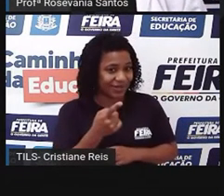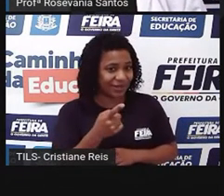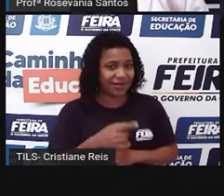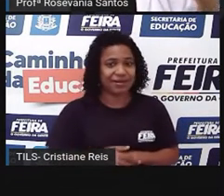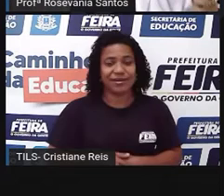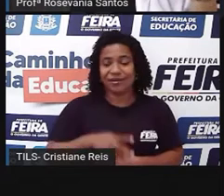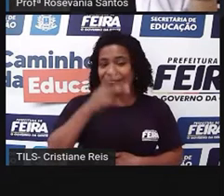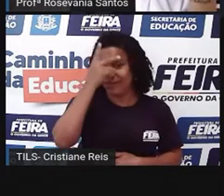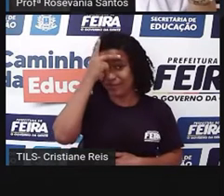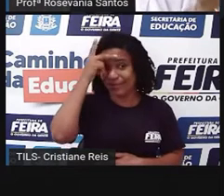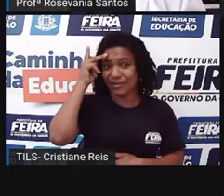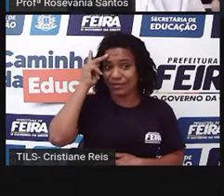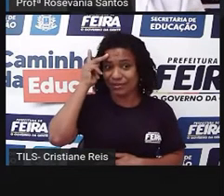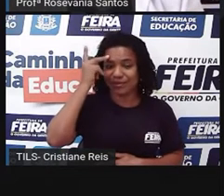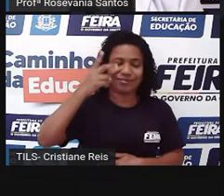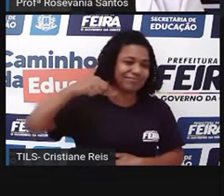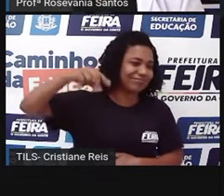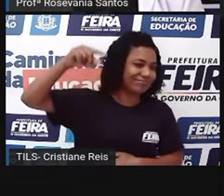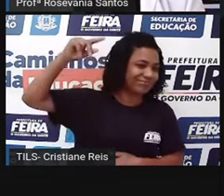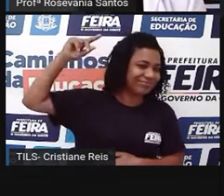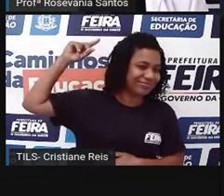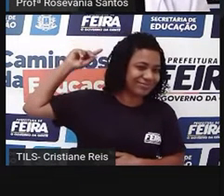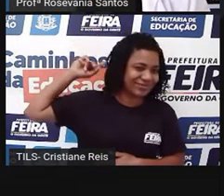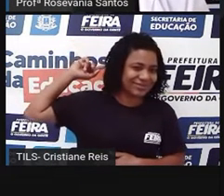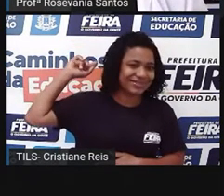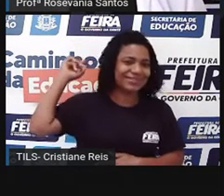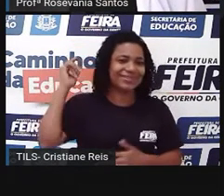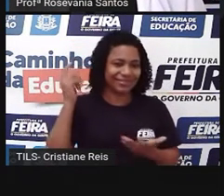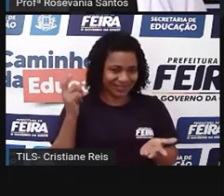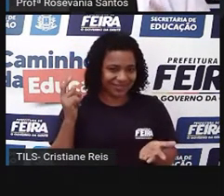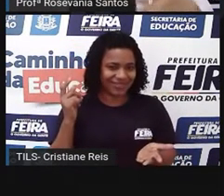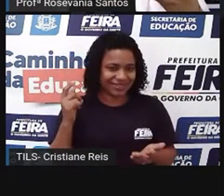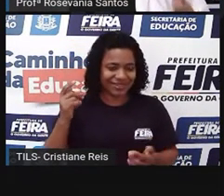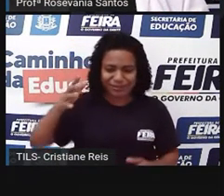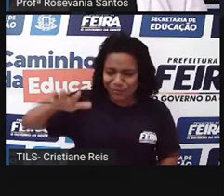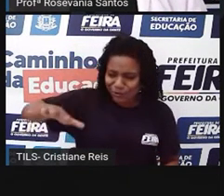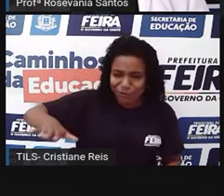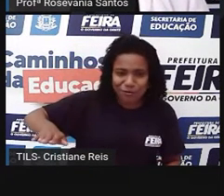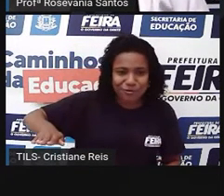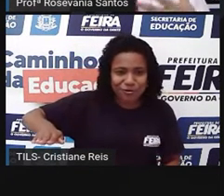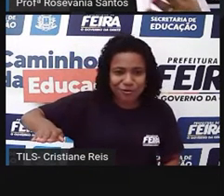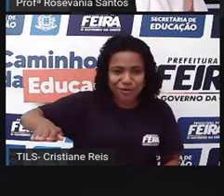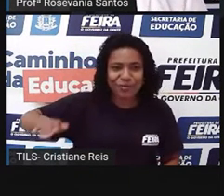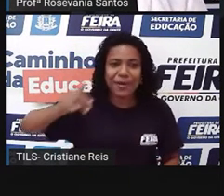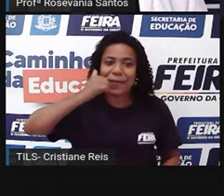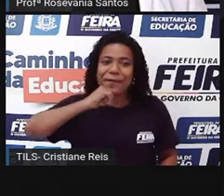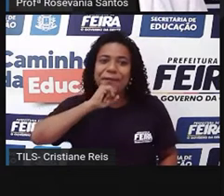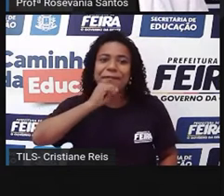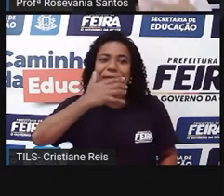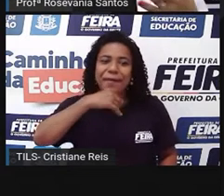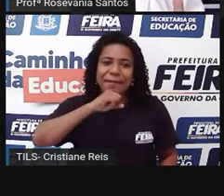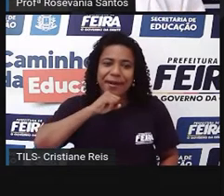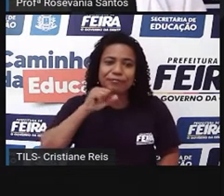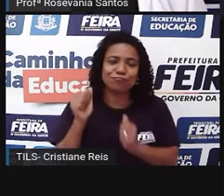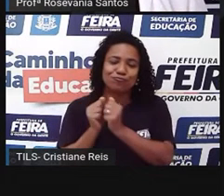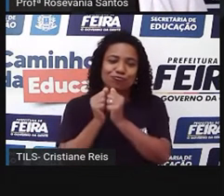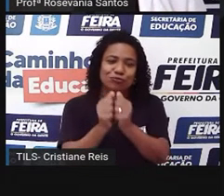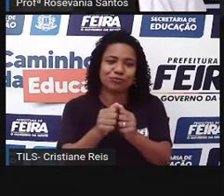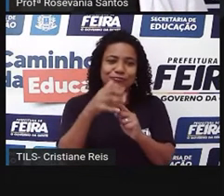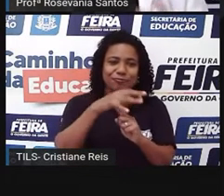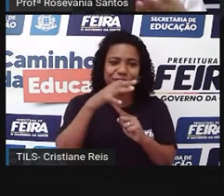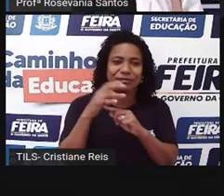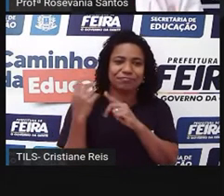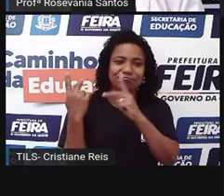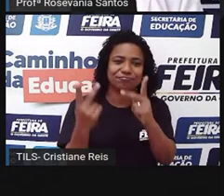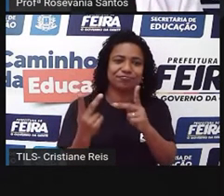né, que começaram lá crianças acompanhando seus pais, e que depois os pais se foram, e que eles assumiram esses lugares,